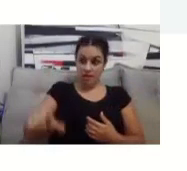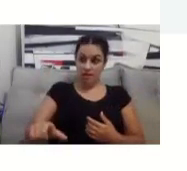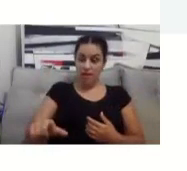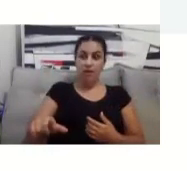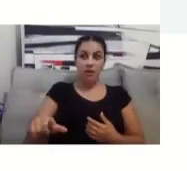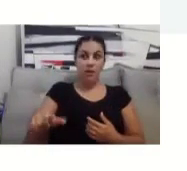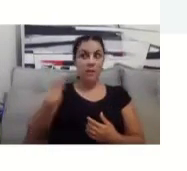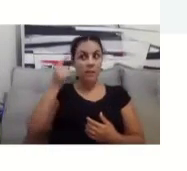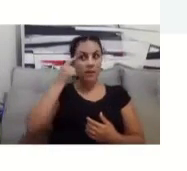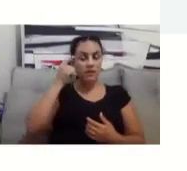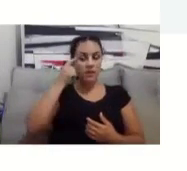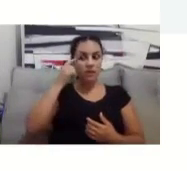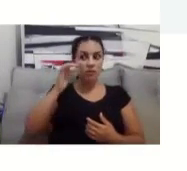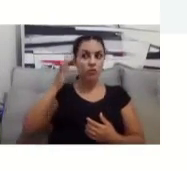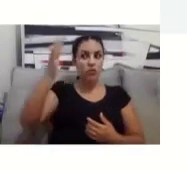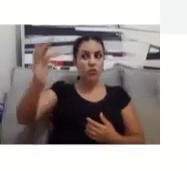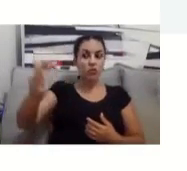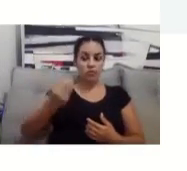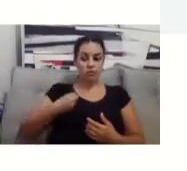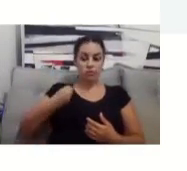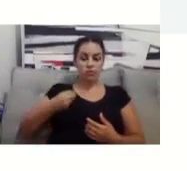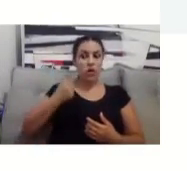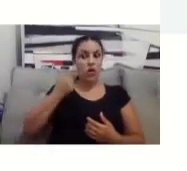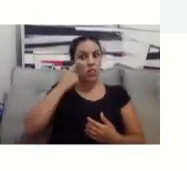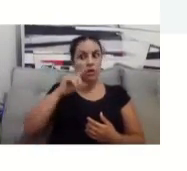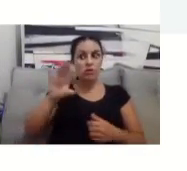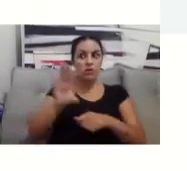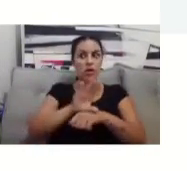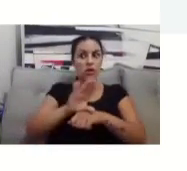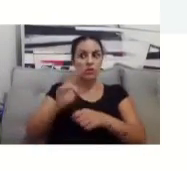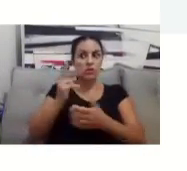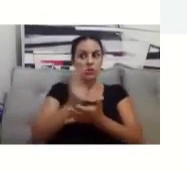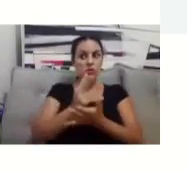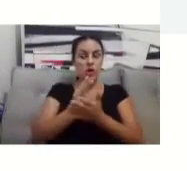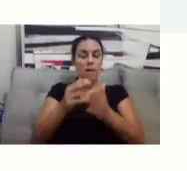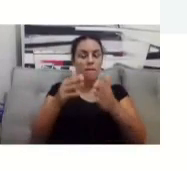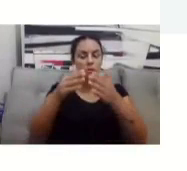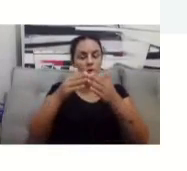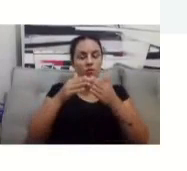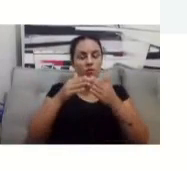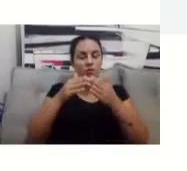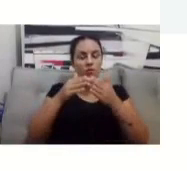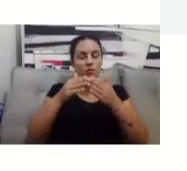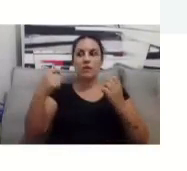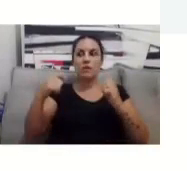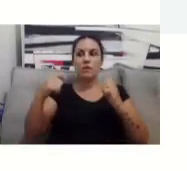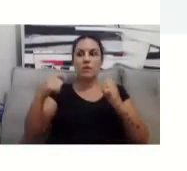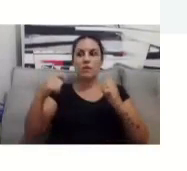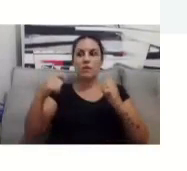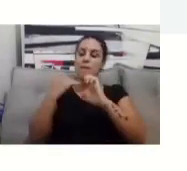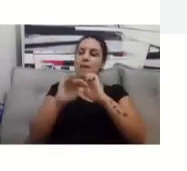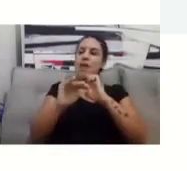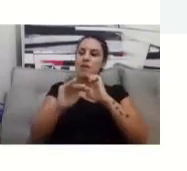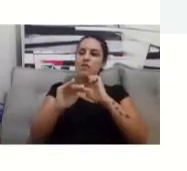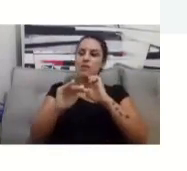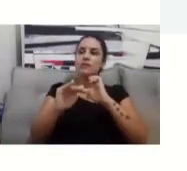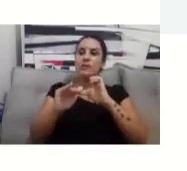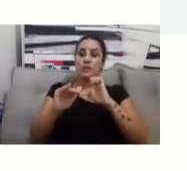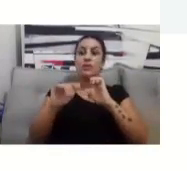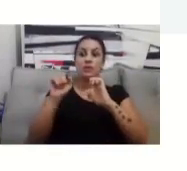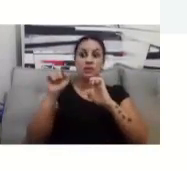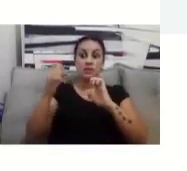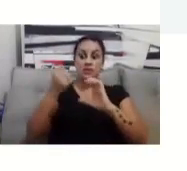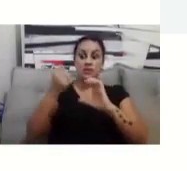que vocês mandem, por favor, um e-mail para multimeios.sefor arrobaifes